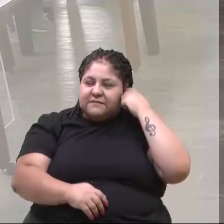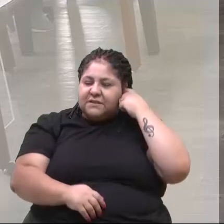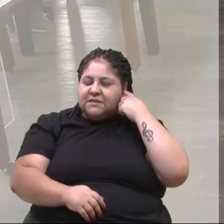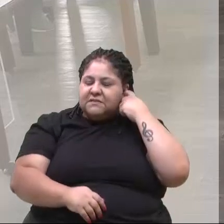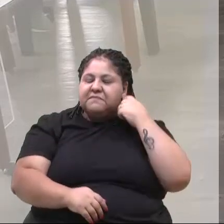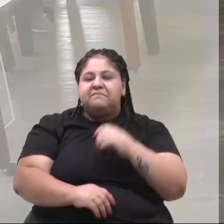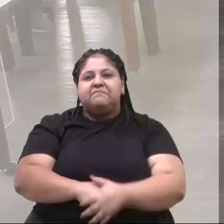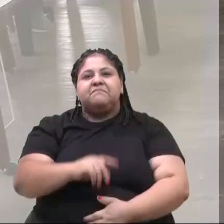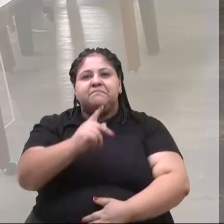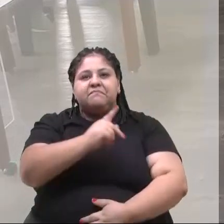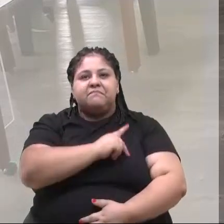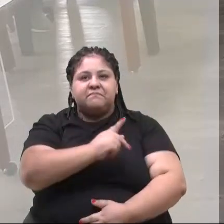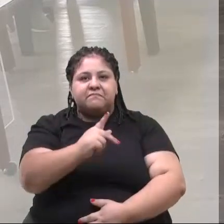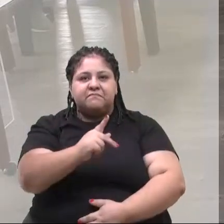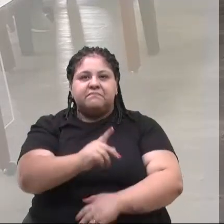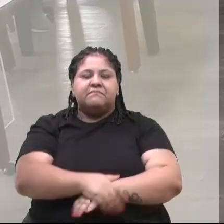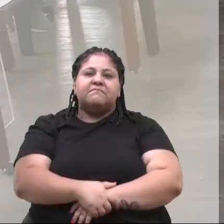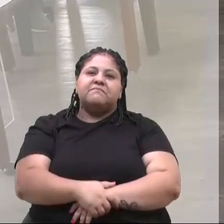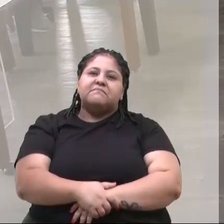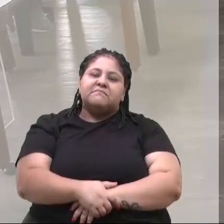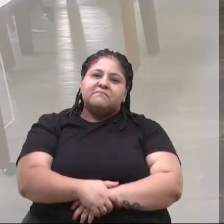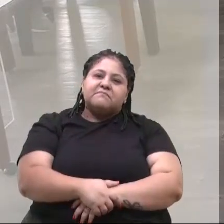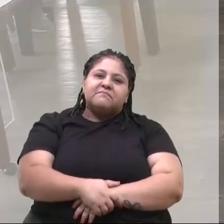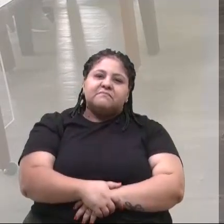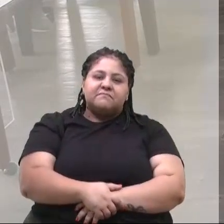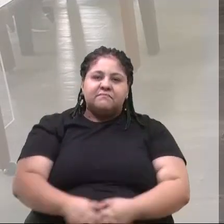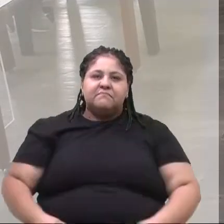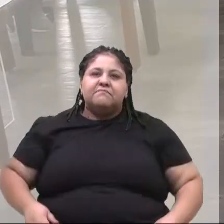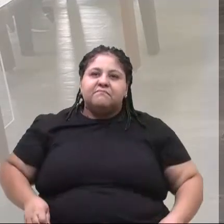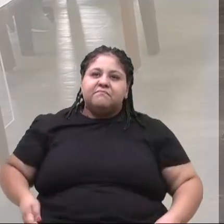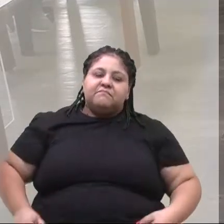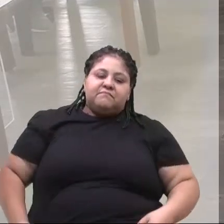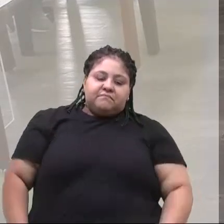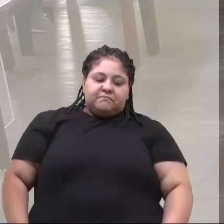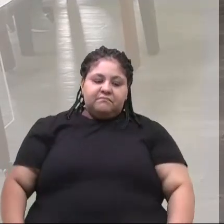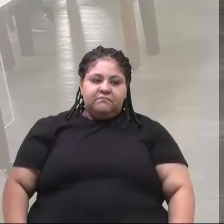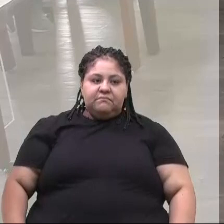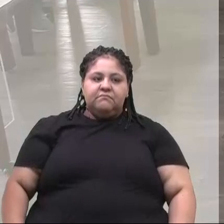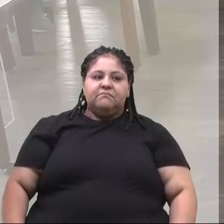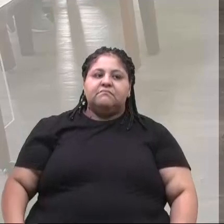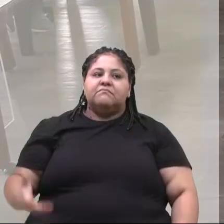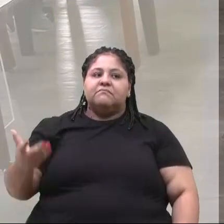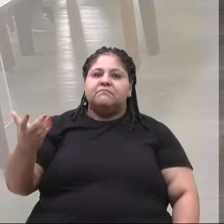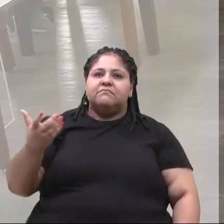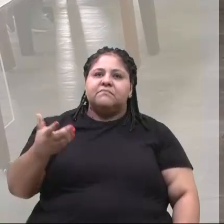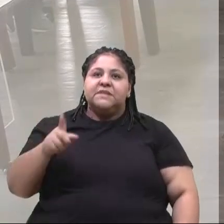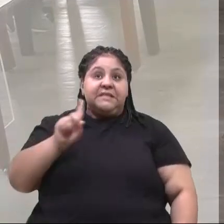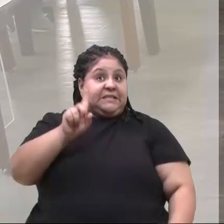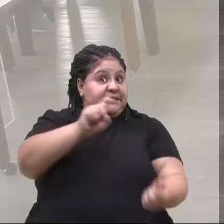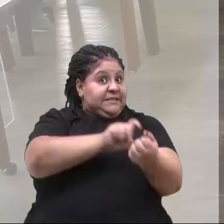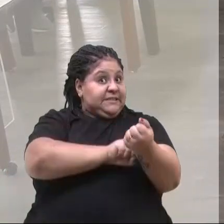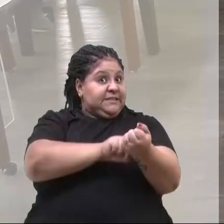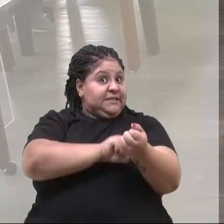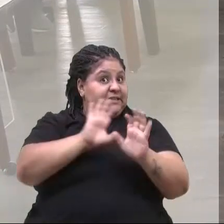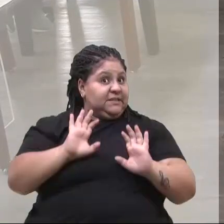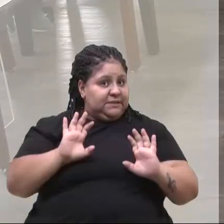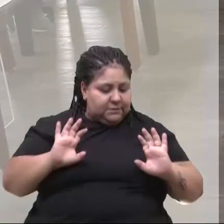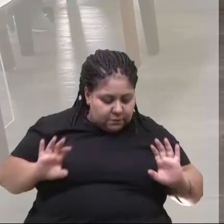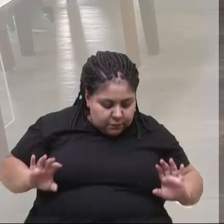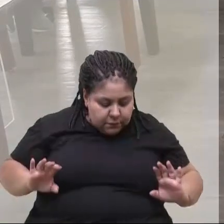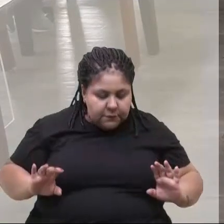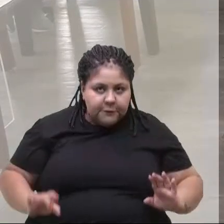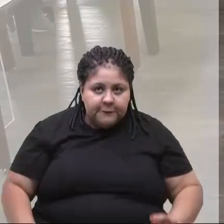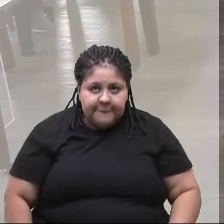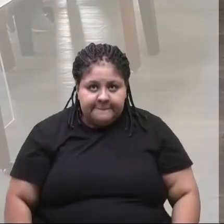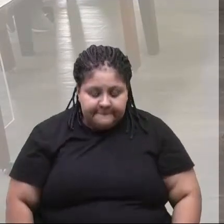Nobre presidente, eu quero, não precisa ficar nervoso, nobre colega, eu sei que a